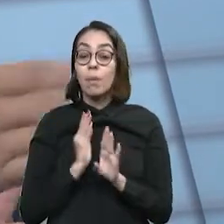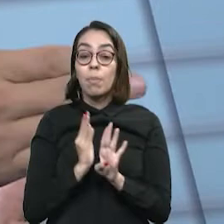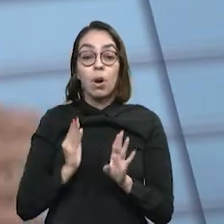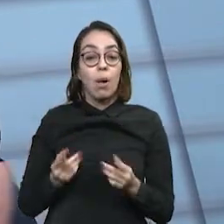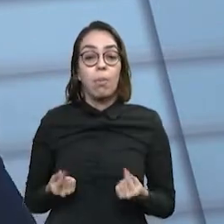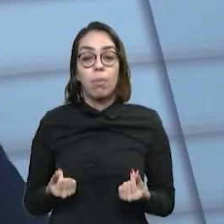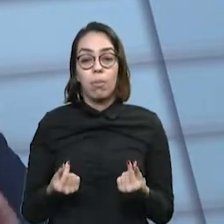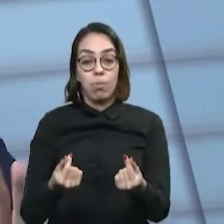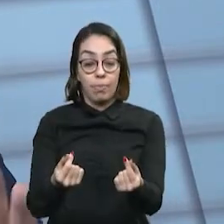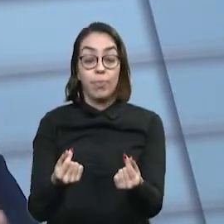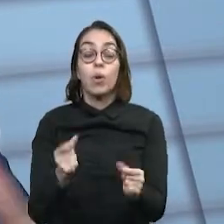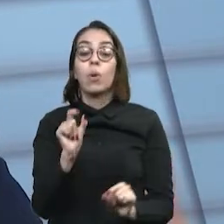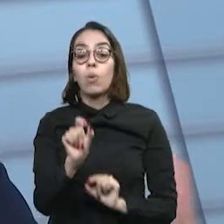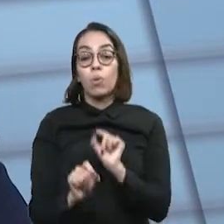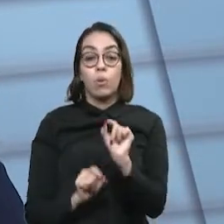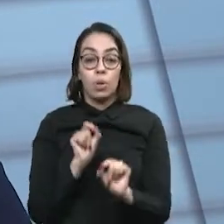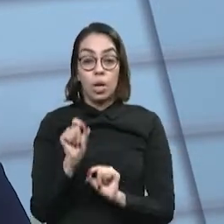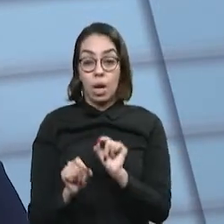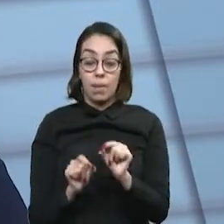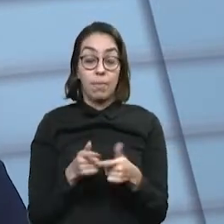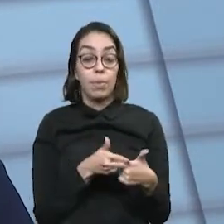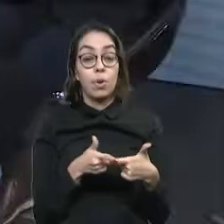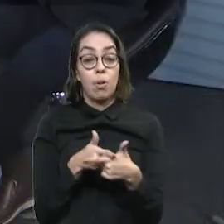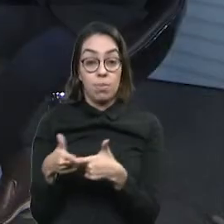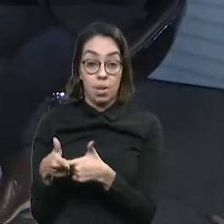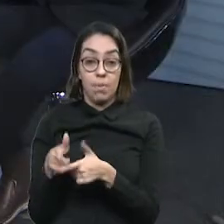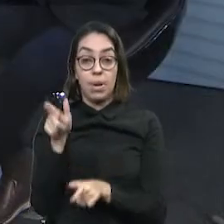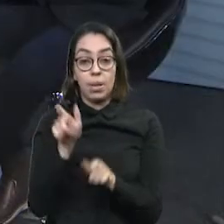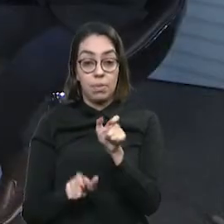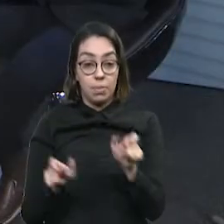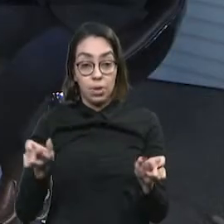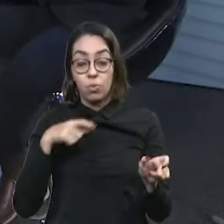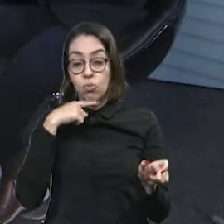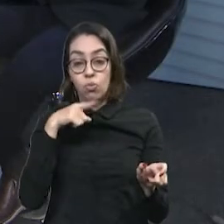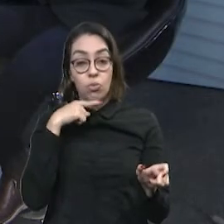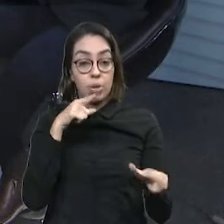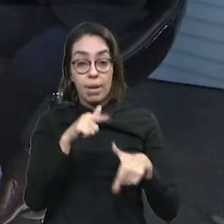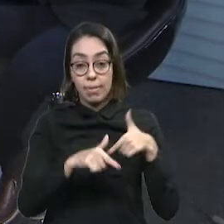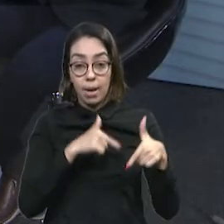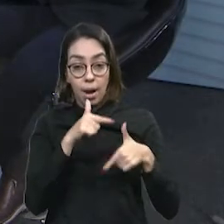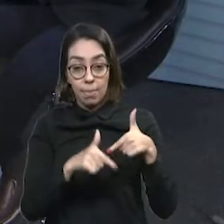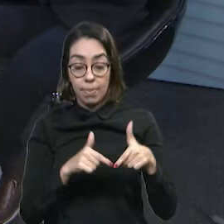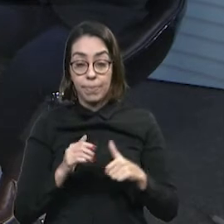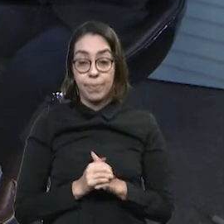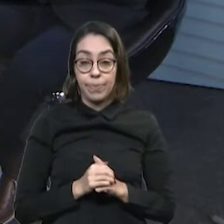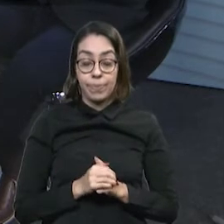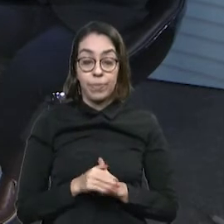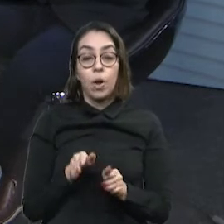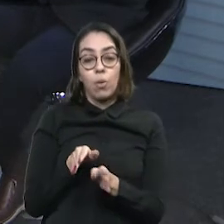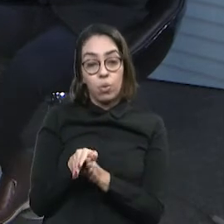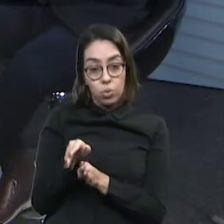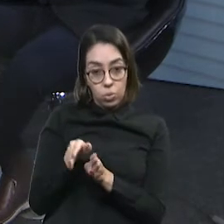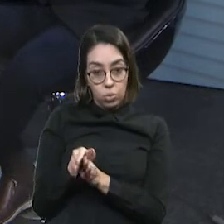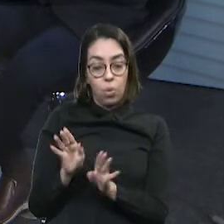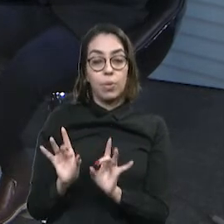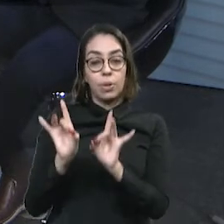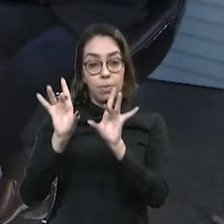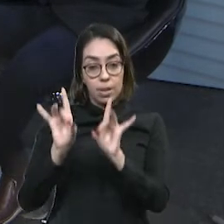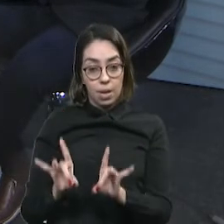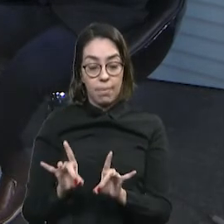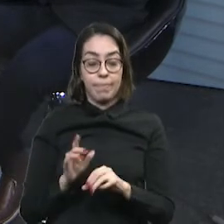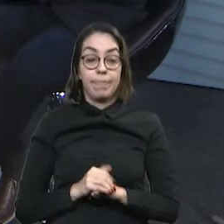problema do emprego, ainda não tem Ou seja, a orientação que um consultor, um especialista como vocês dão ao